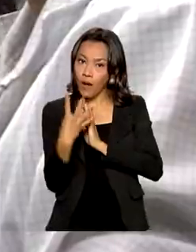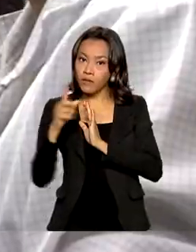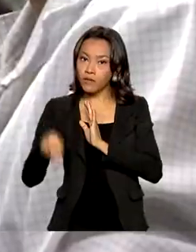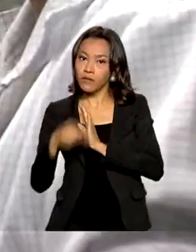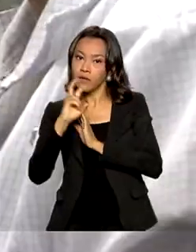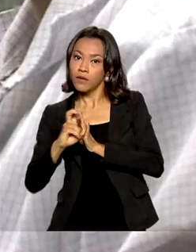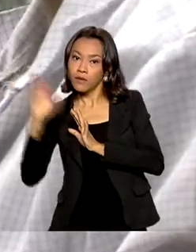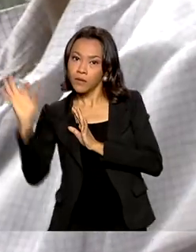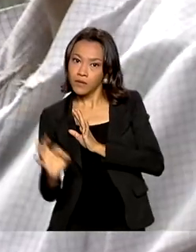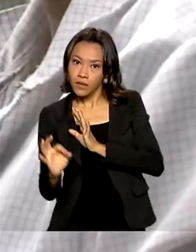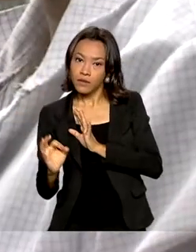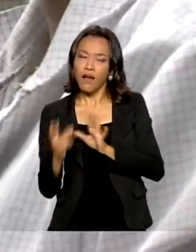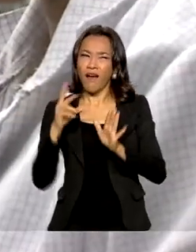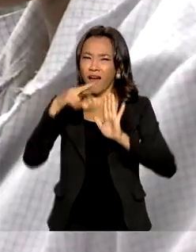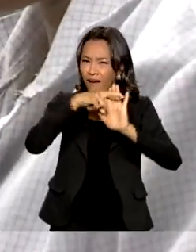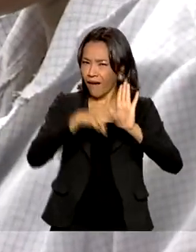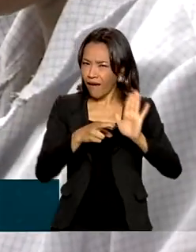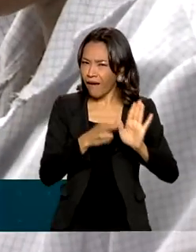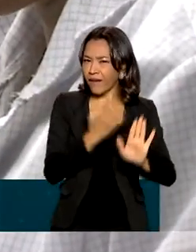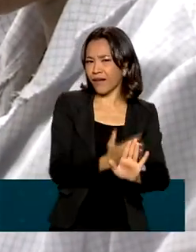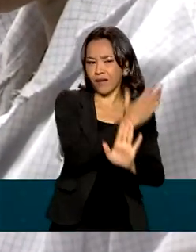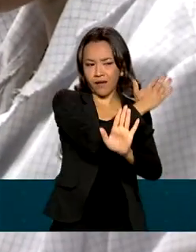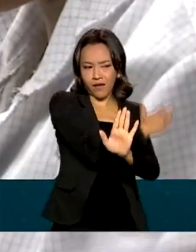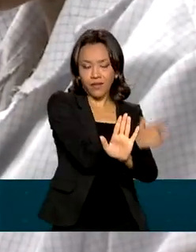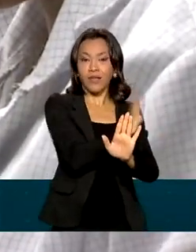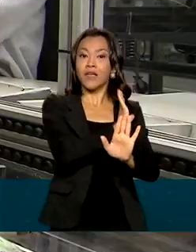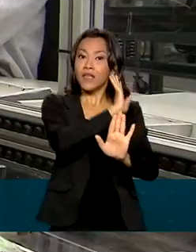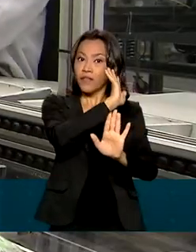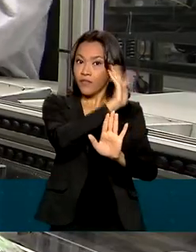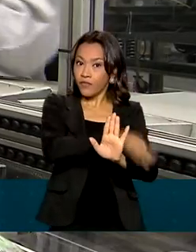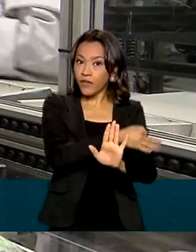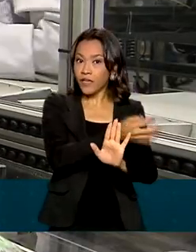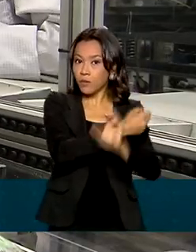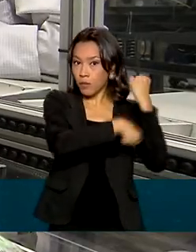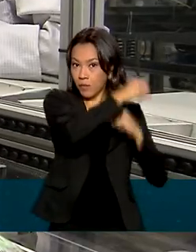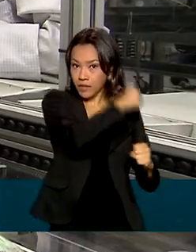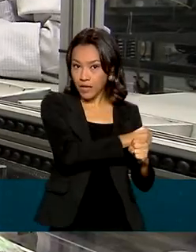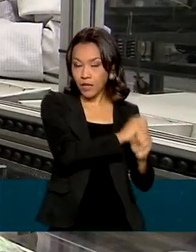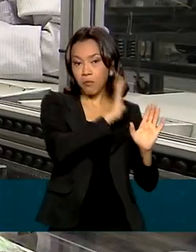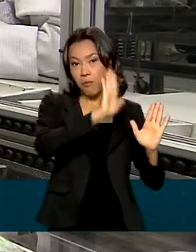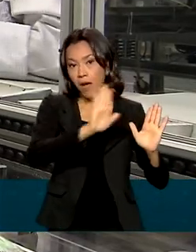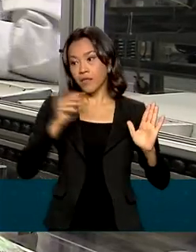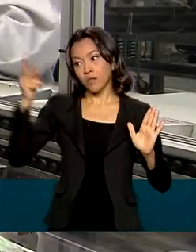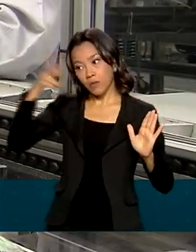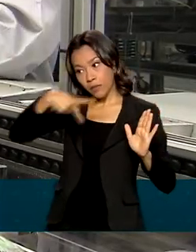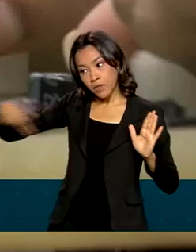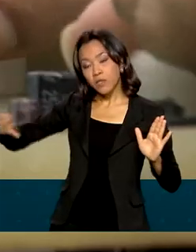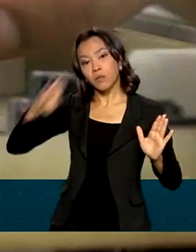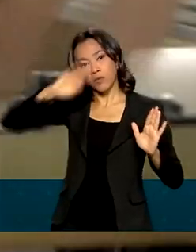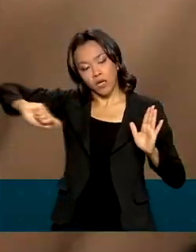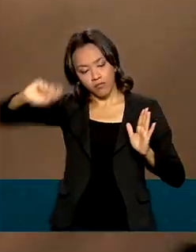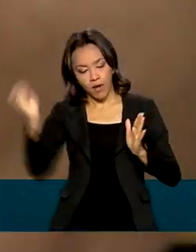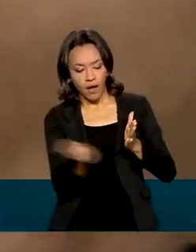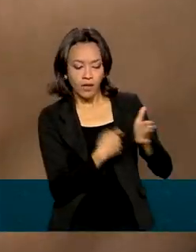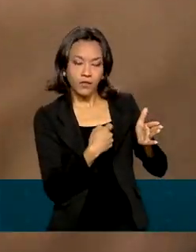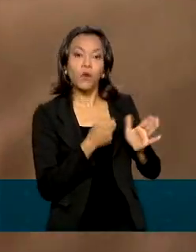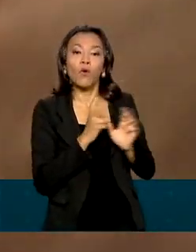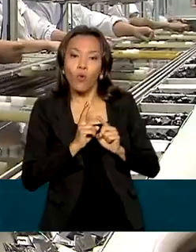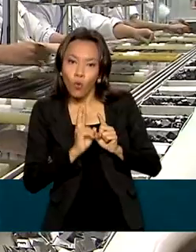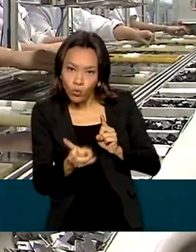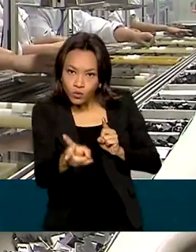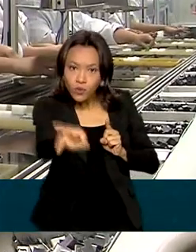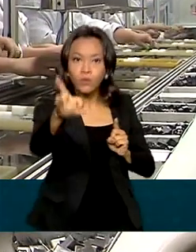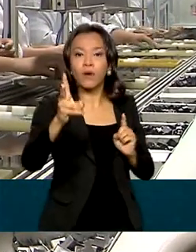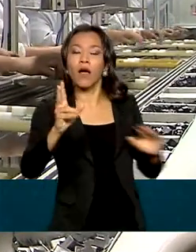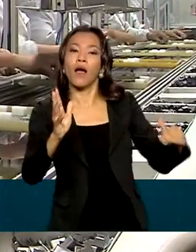A regra antiga terminaria no final do ano passado, mas com a sanção do presidente Jair Bolsonaro, o benefício continua